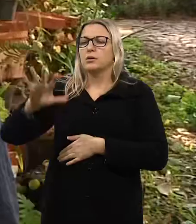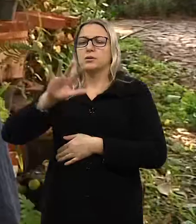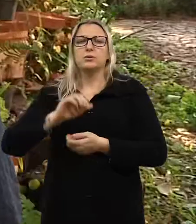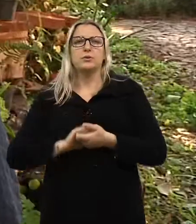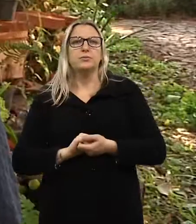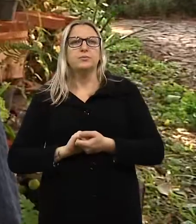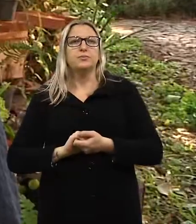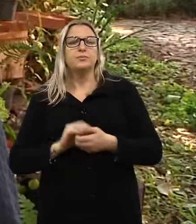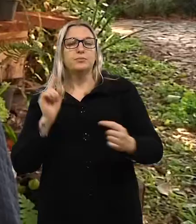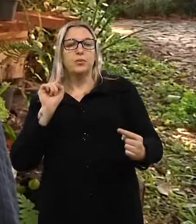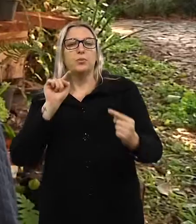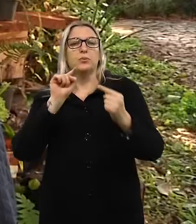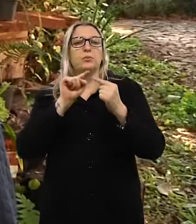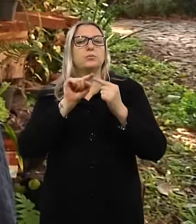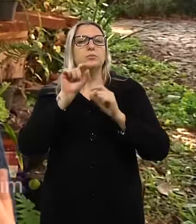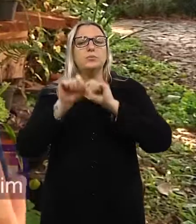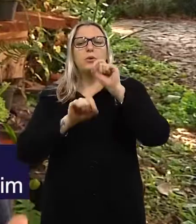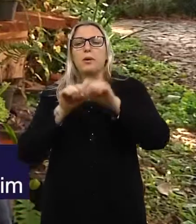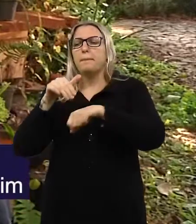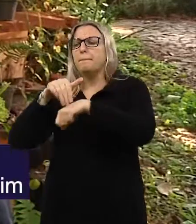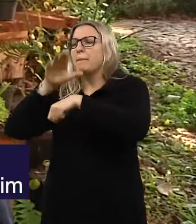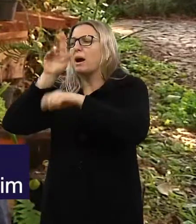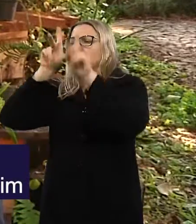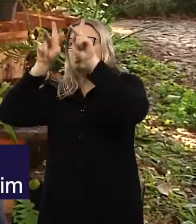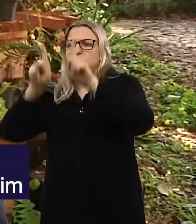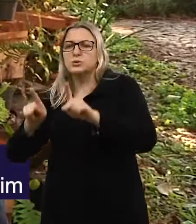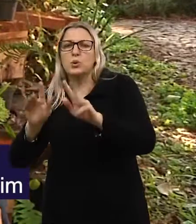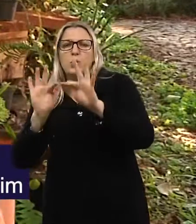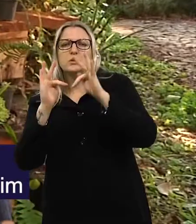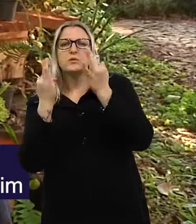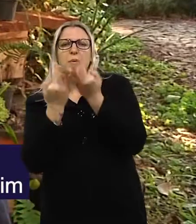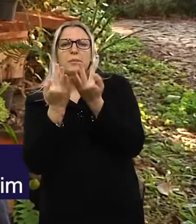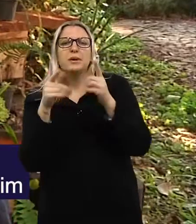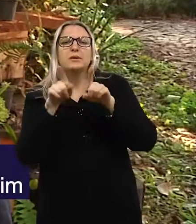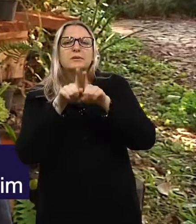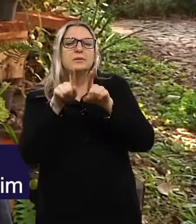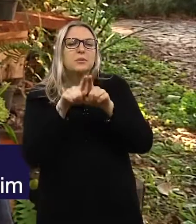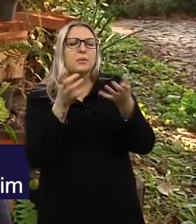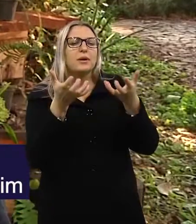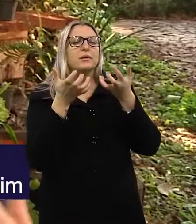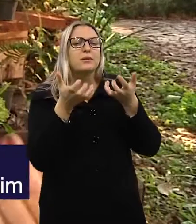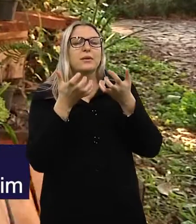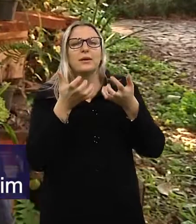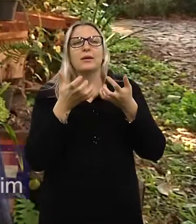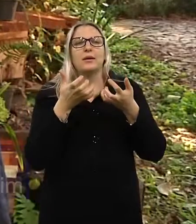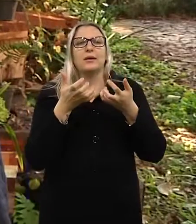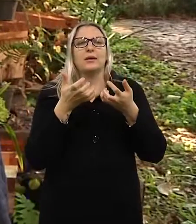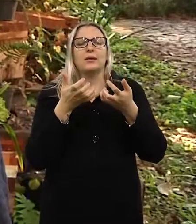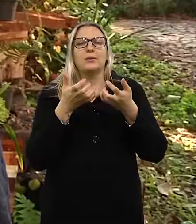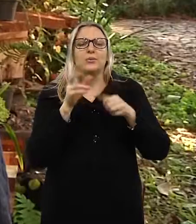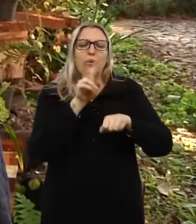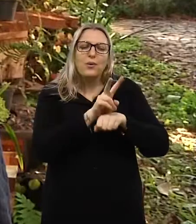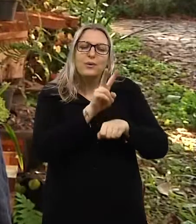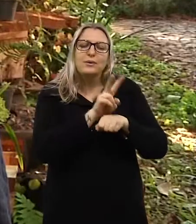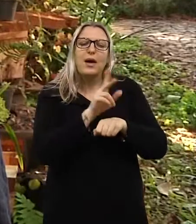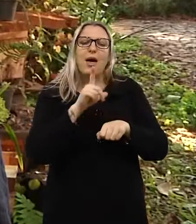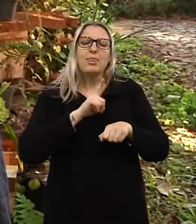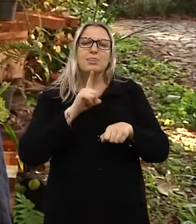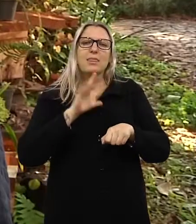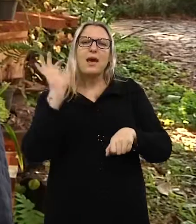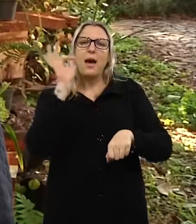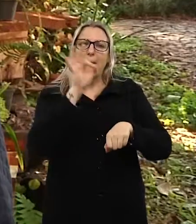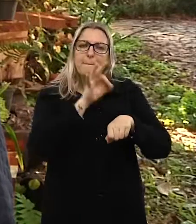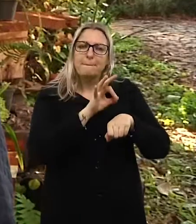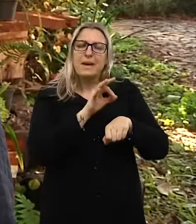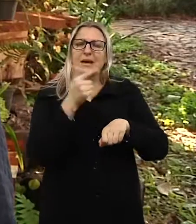O nosso objetivo é justamente que outras pessoas, outras famílias, também se desafiem a essa